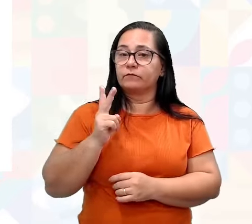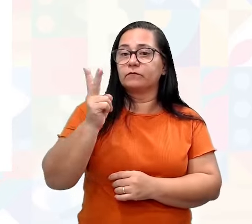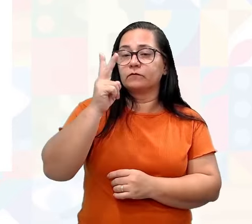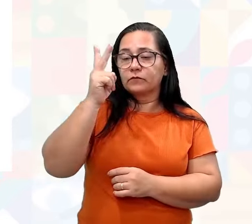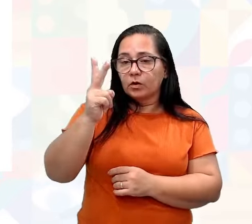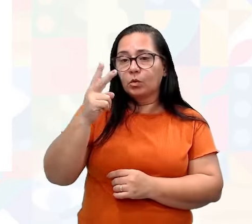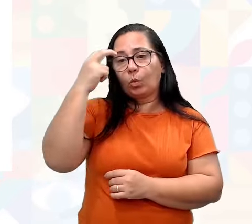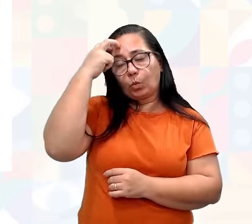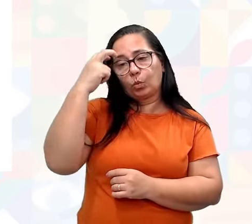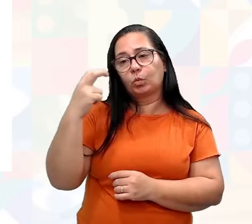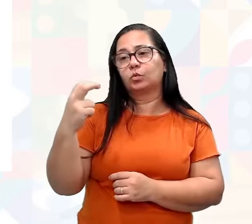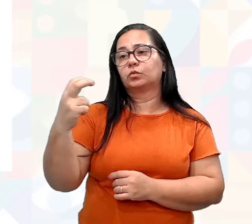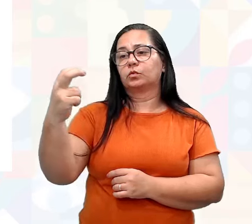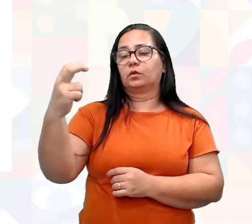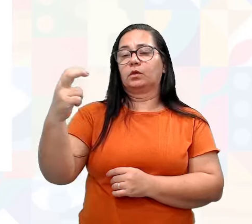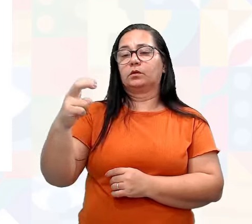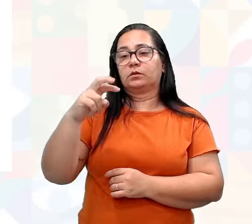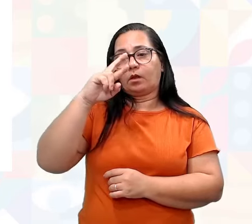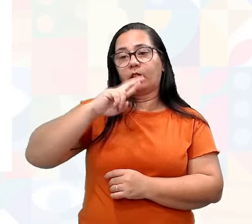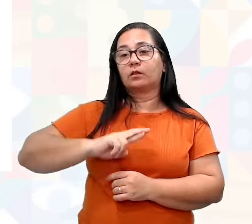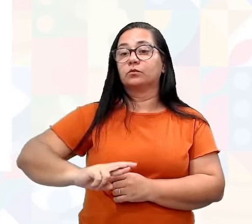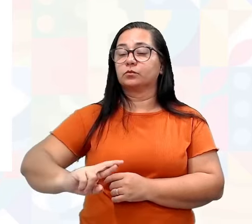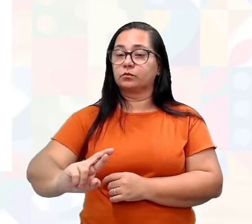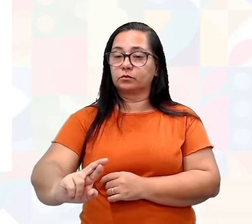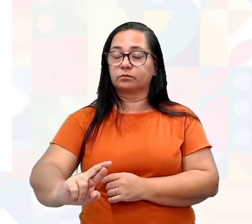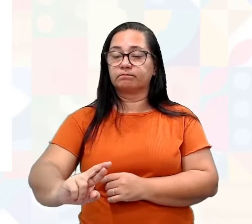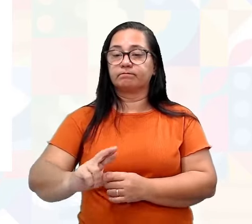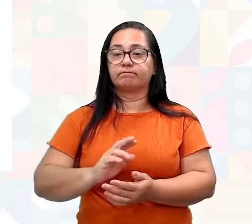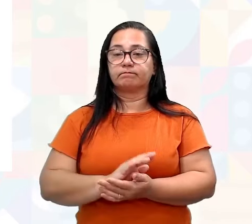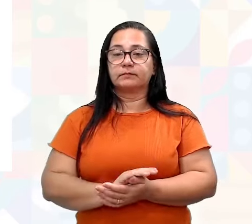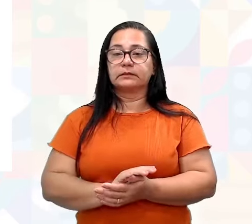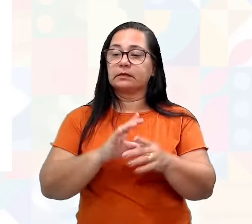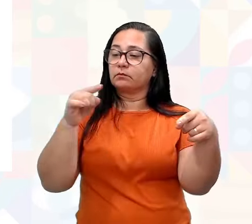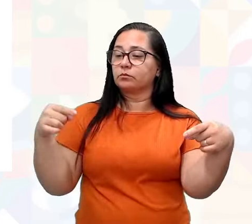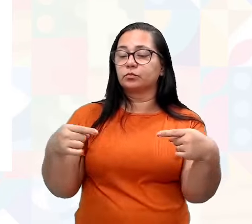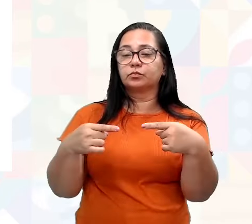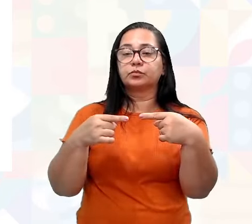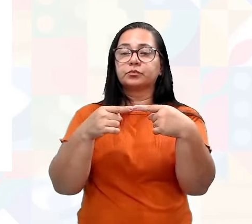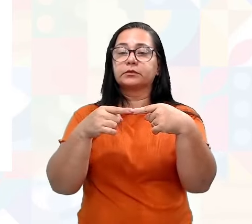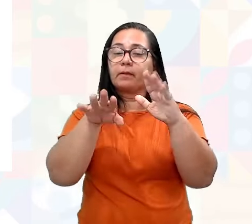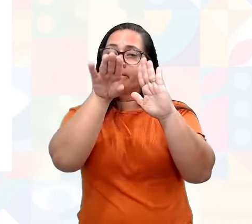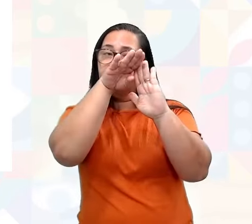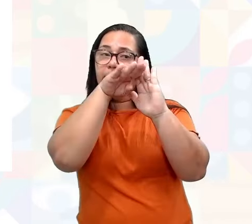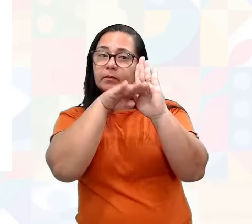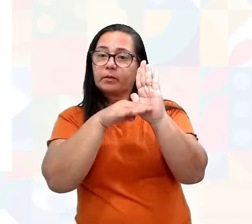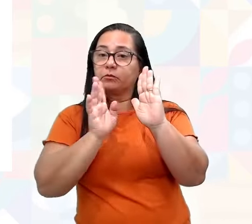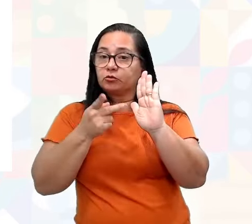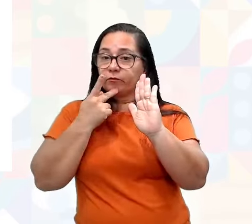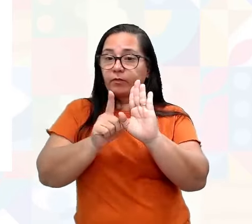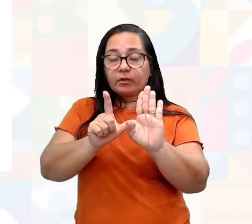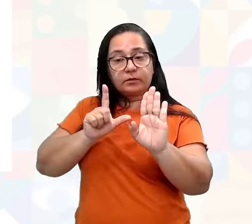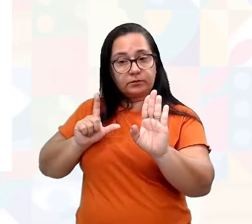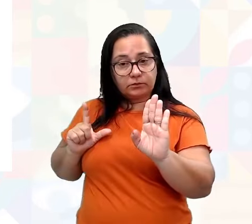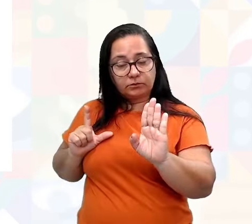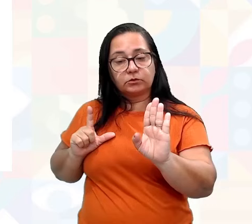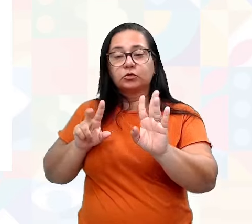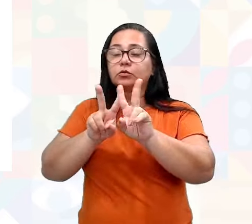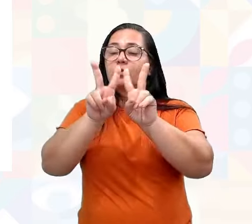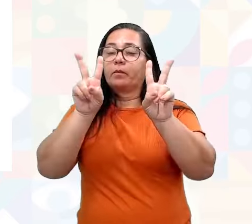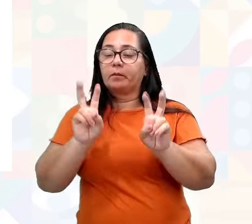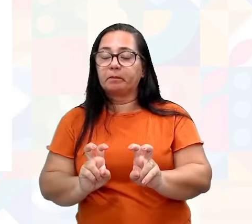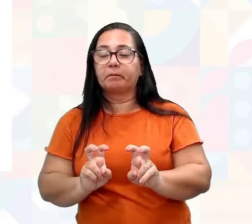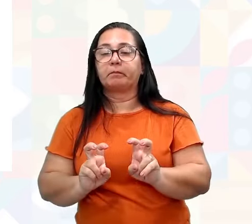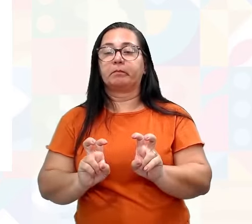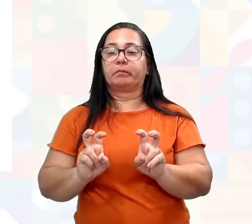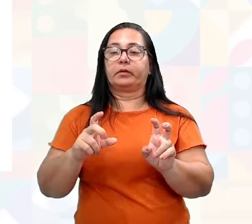culturais e religiosos, que vêm também alencar o que eu falei anteriormente, essa questão